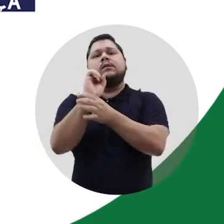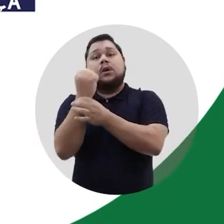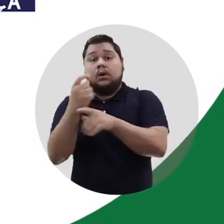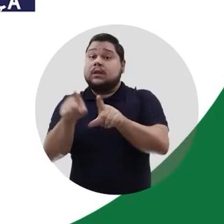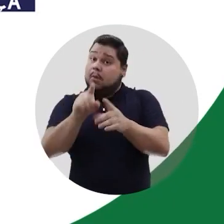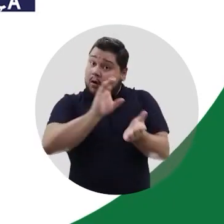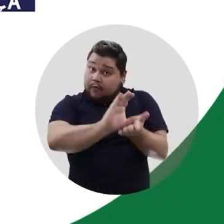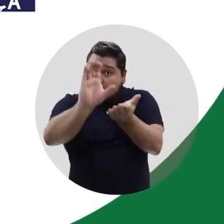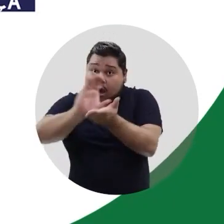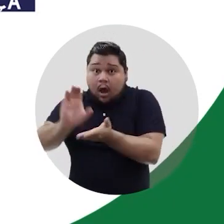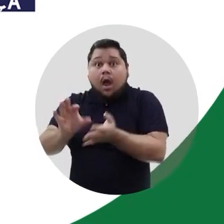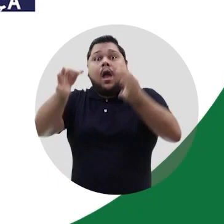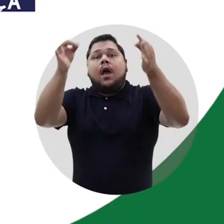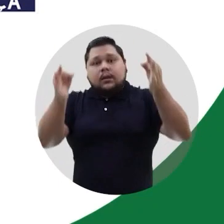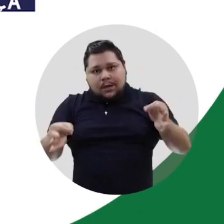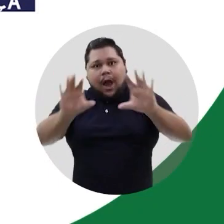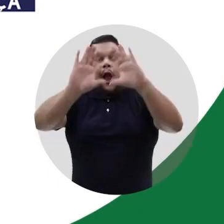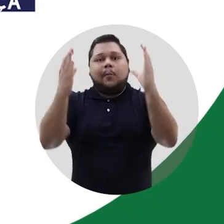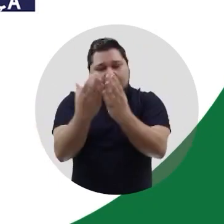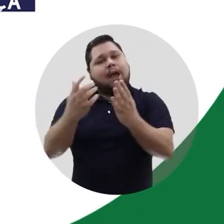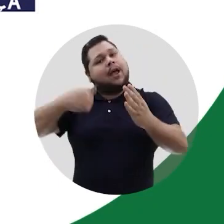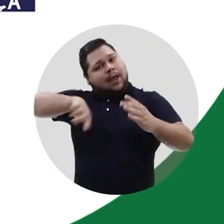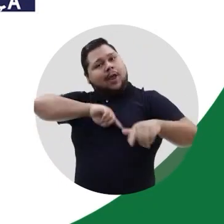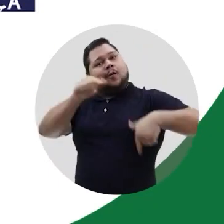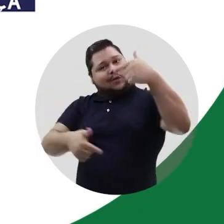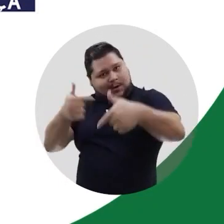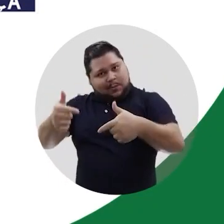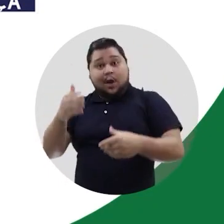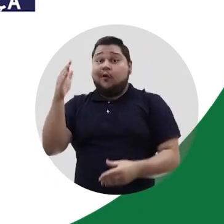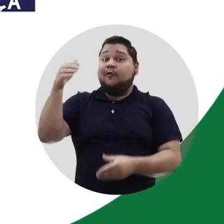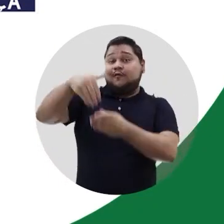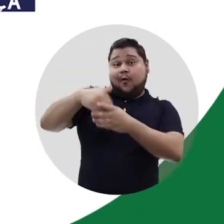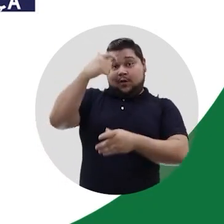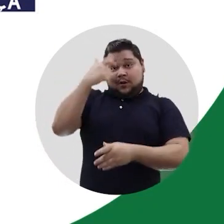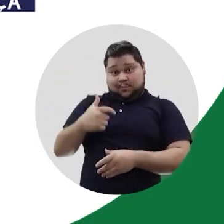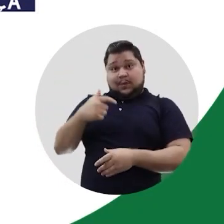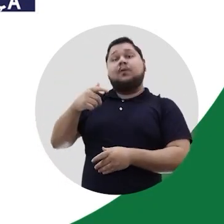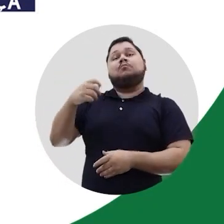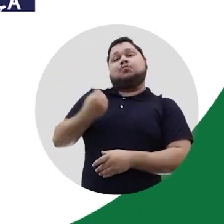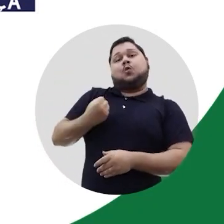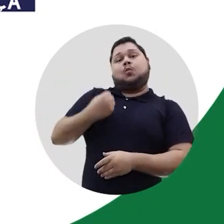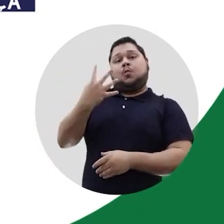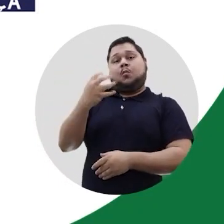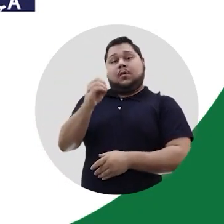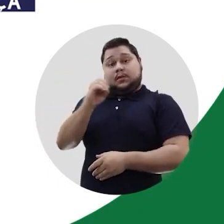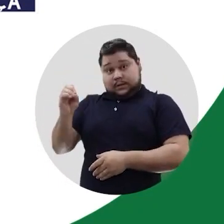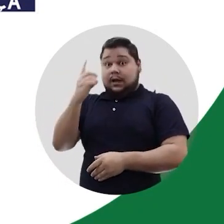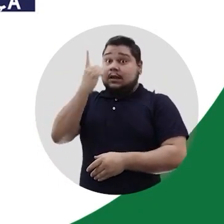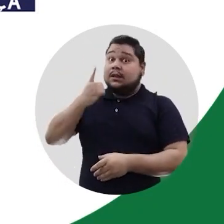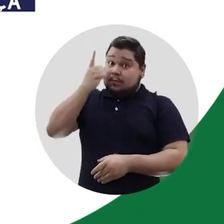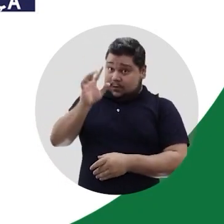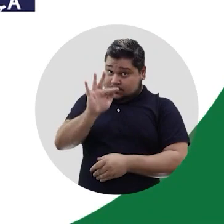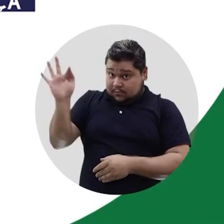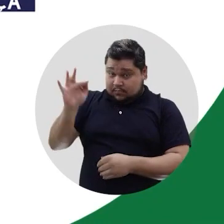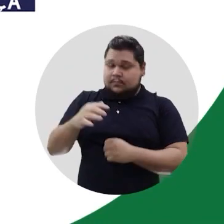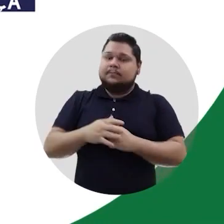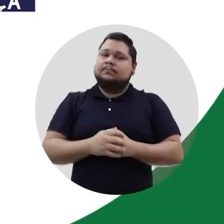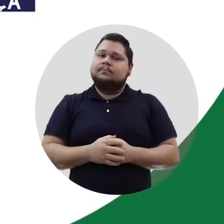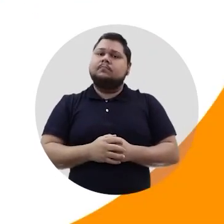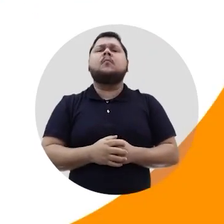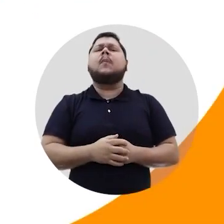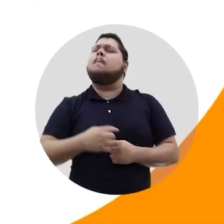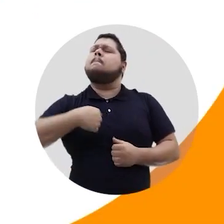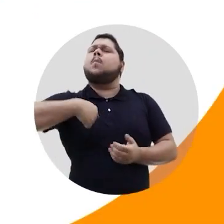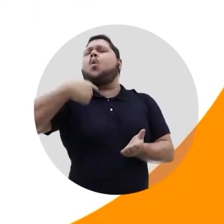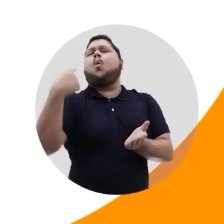de que os investimentos possam de fato Chegar até as comunidades São nossas bandeiras Vote Sargento Joelson 400 Para deputado federal